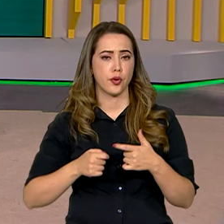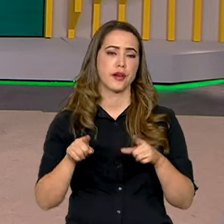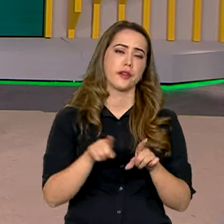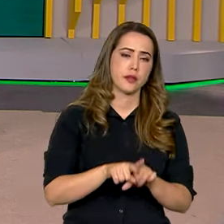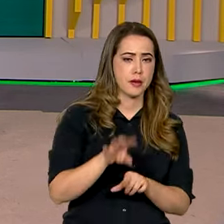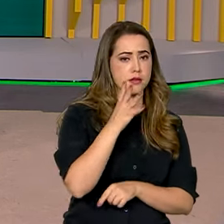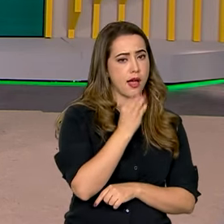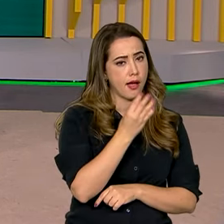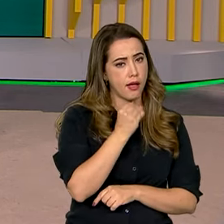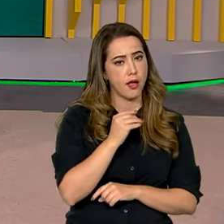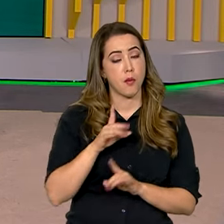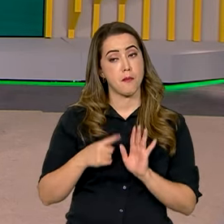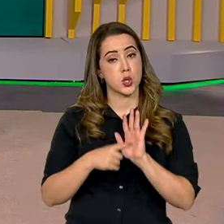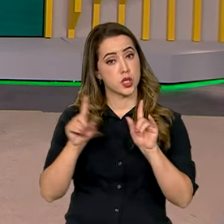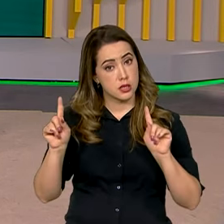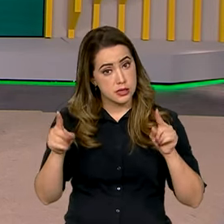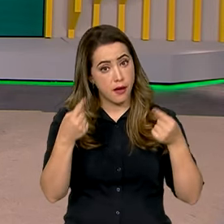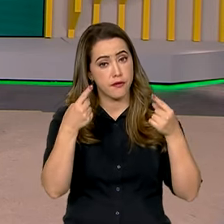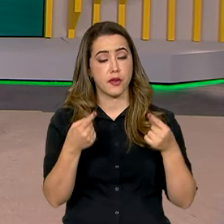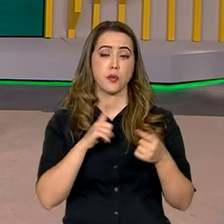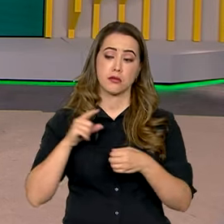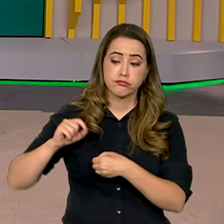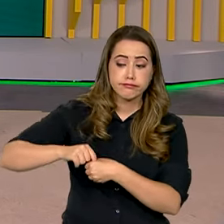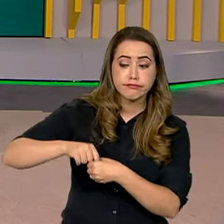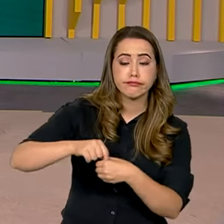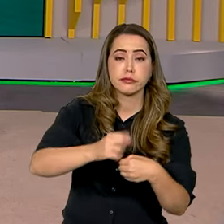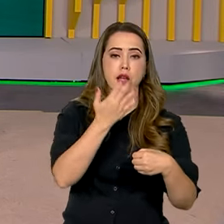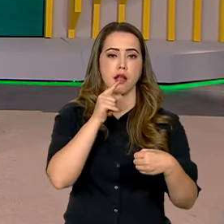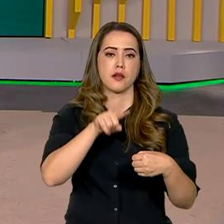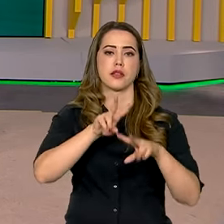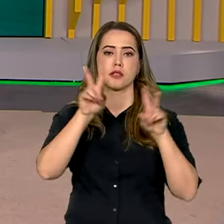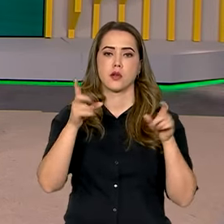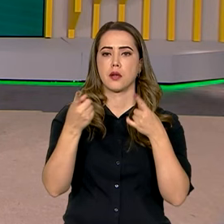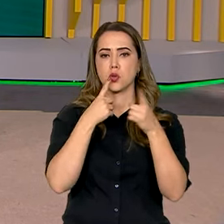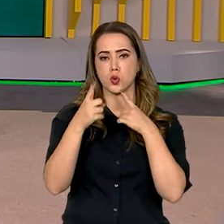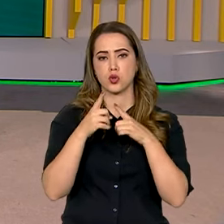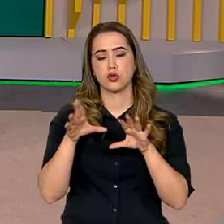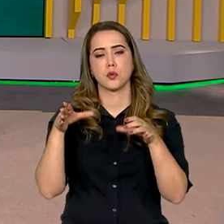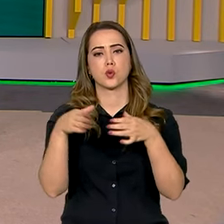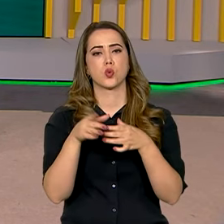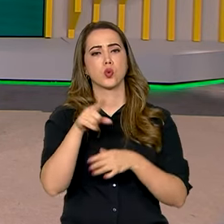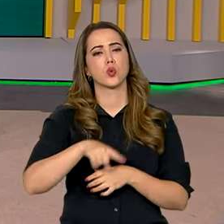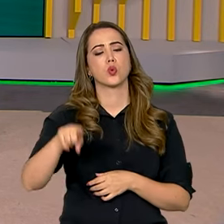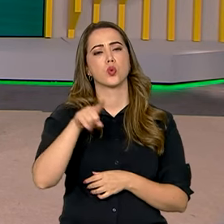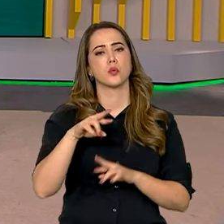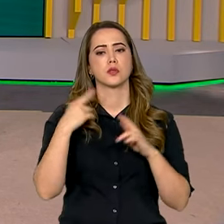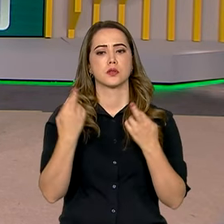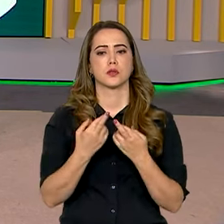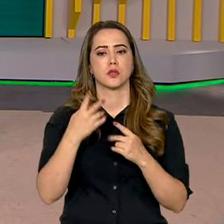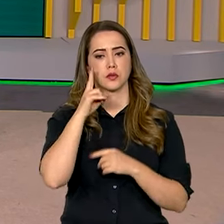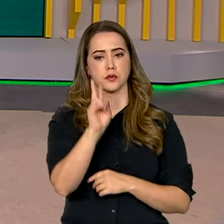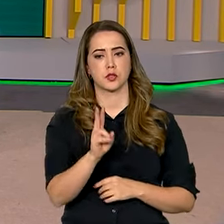Israel trazem desafios para a produção de alimentos e que esse foi um tema debatido pelas autoridades nas reuniões.